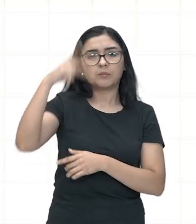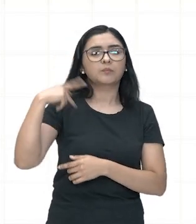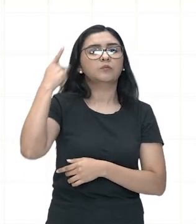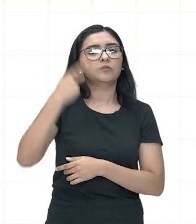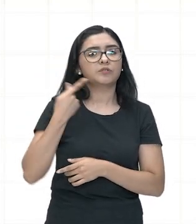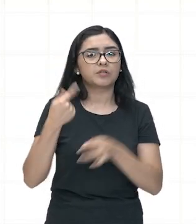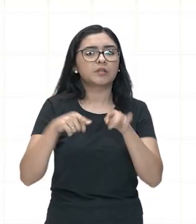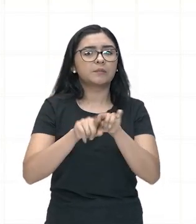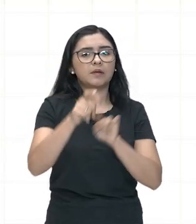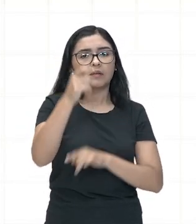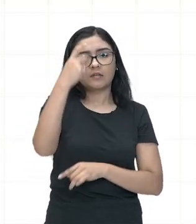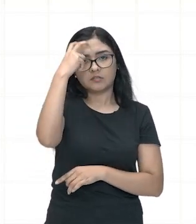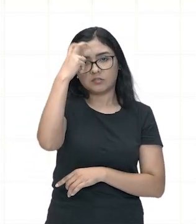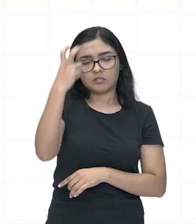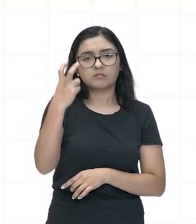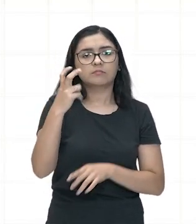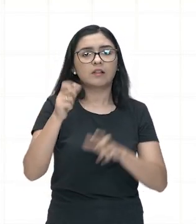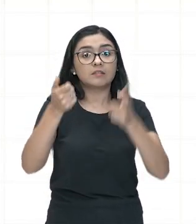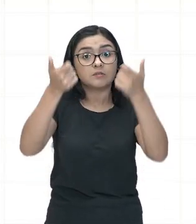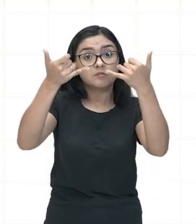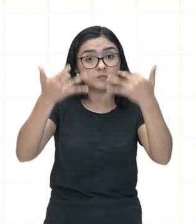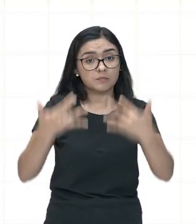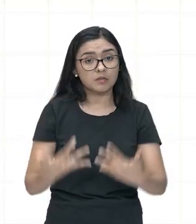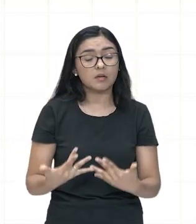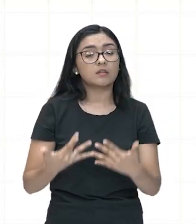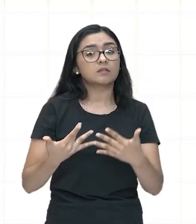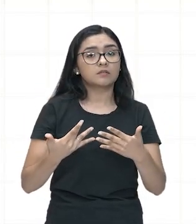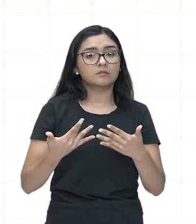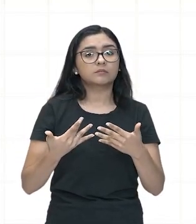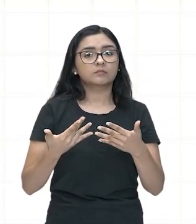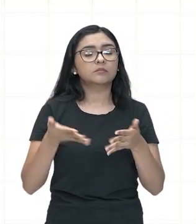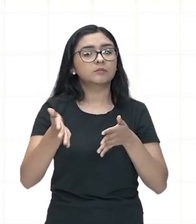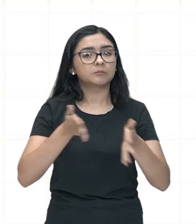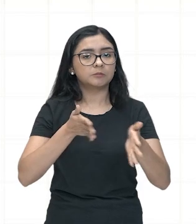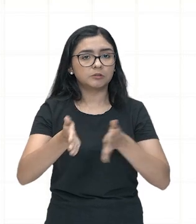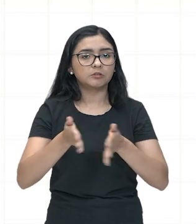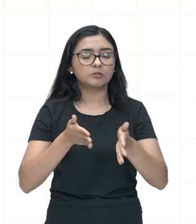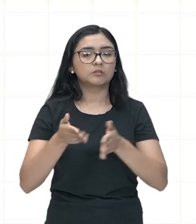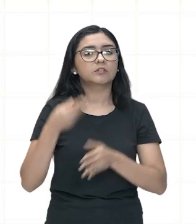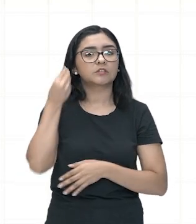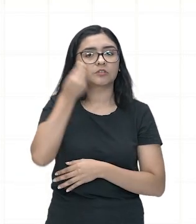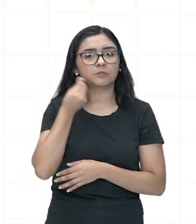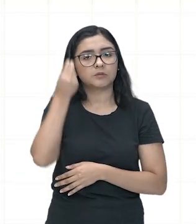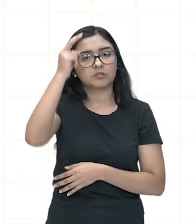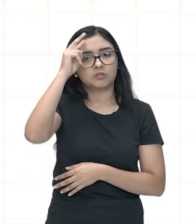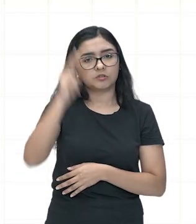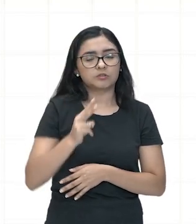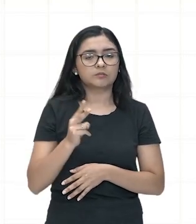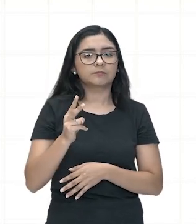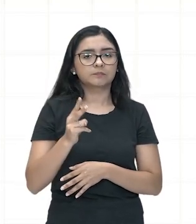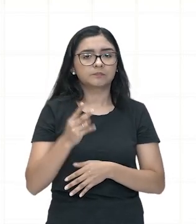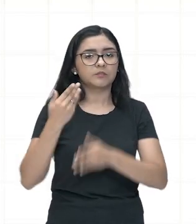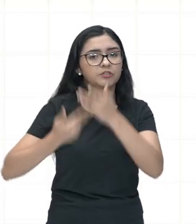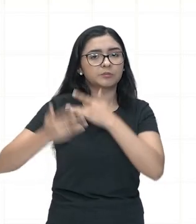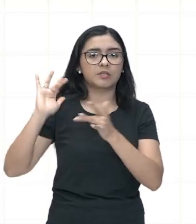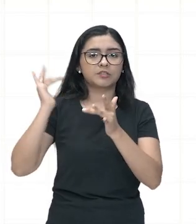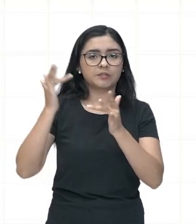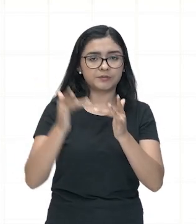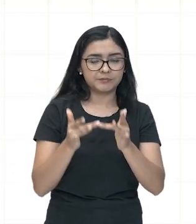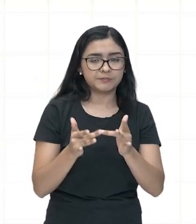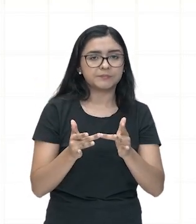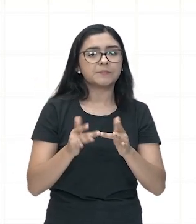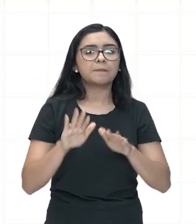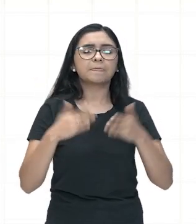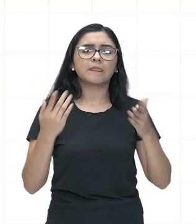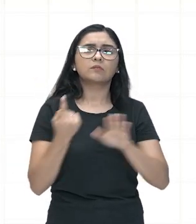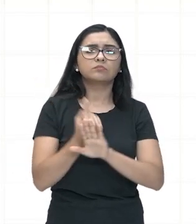intelectuais, elas são explicadas ali nessa experiência histórica da Antiguidade Clássica. É lá na